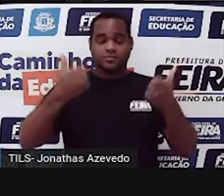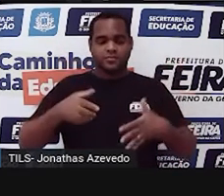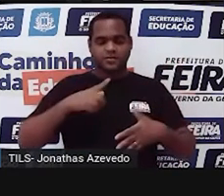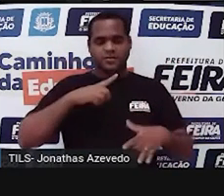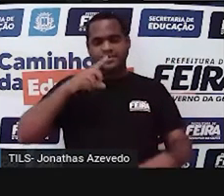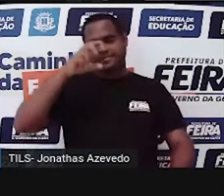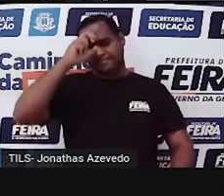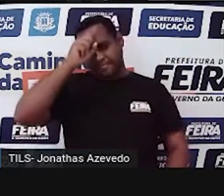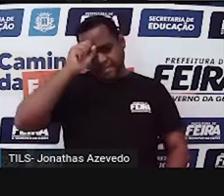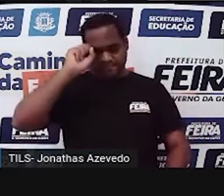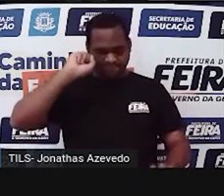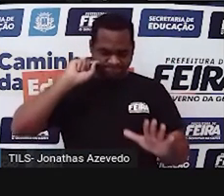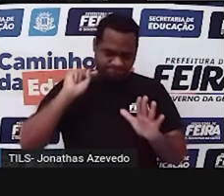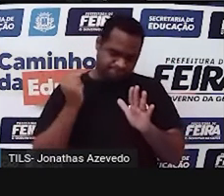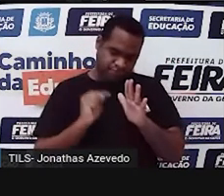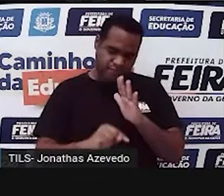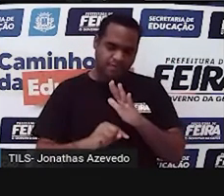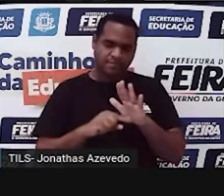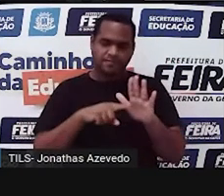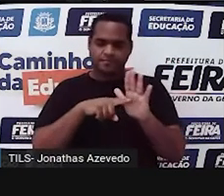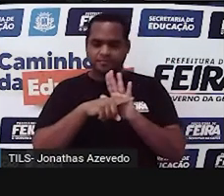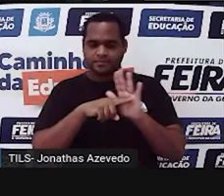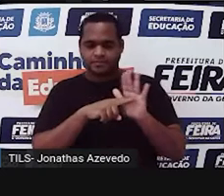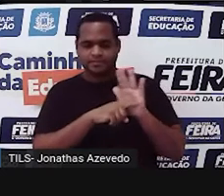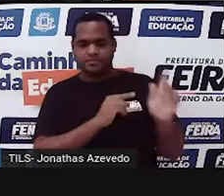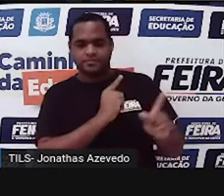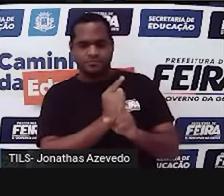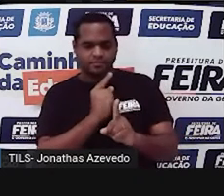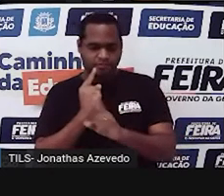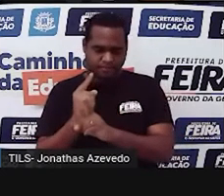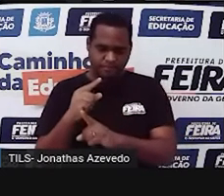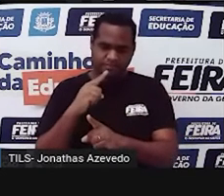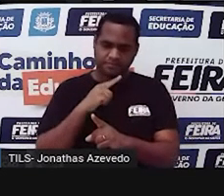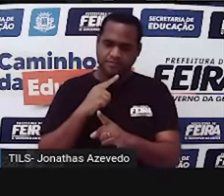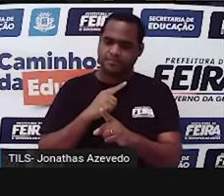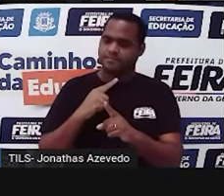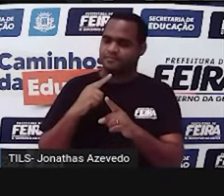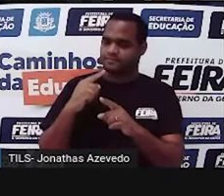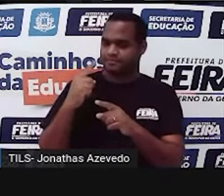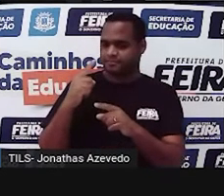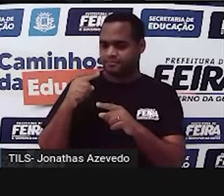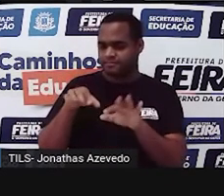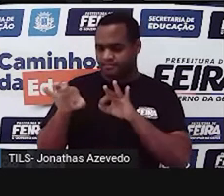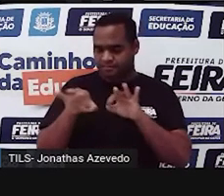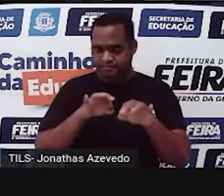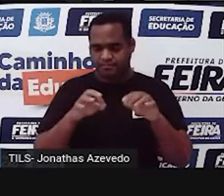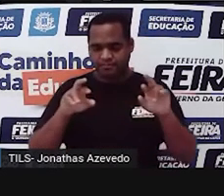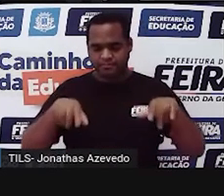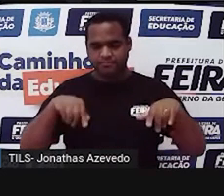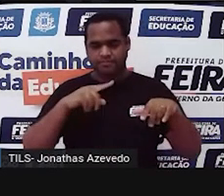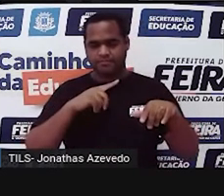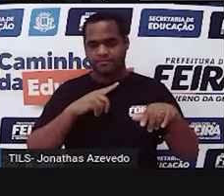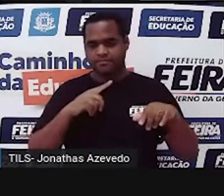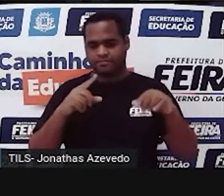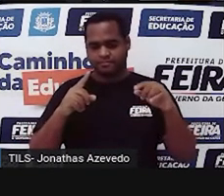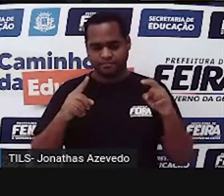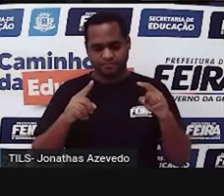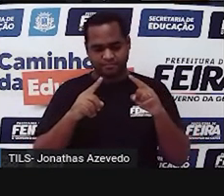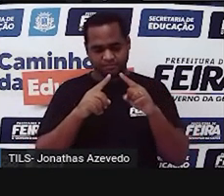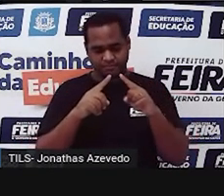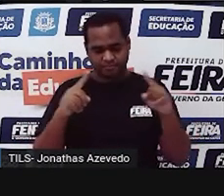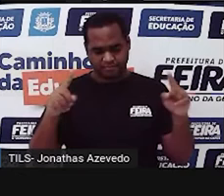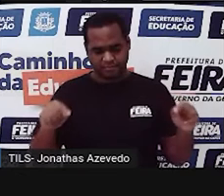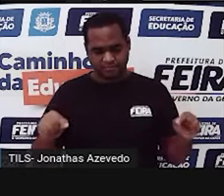aprofundar um pouco a nossa investigação. com a construção que a gente fez do retângulo sendo dividido em dois